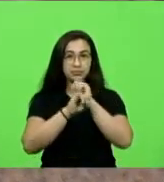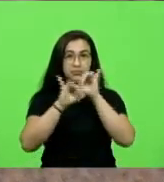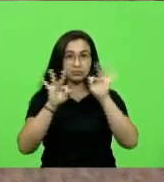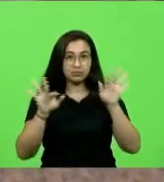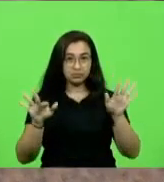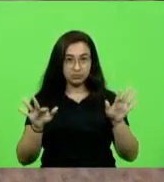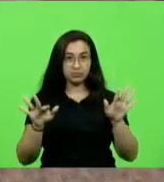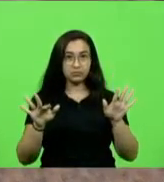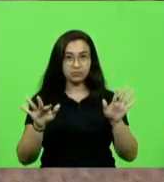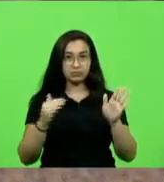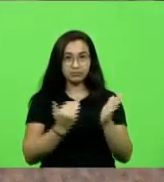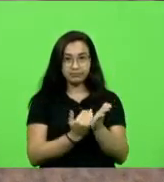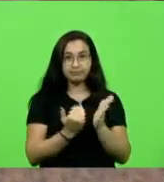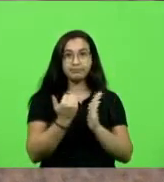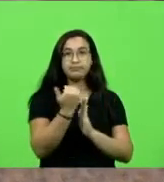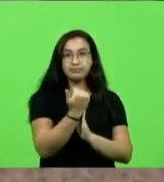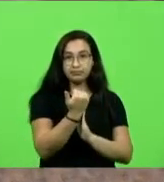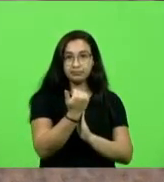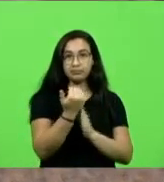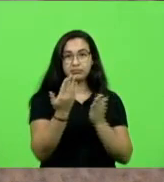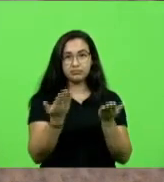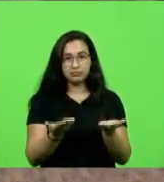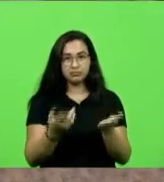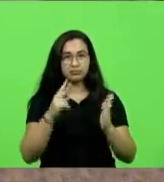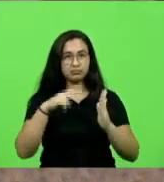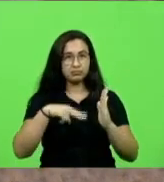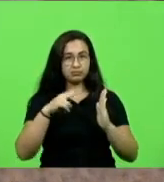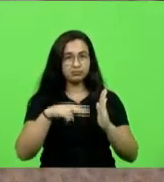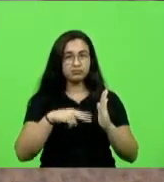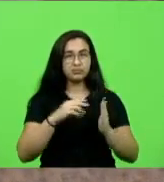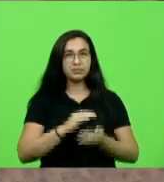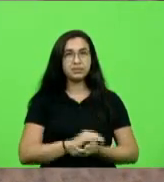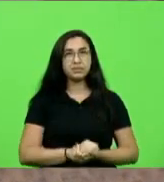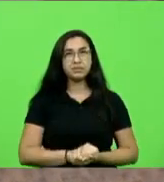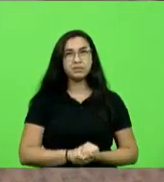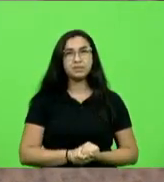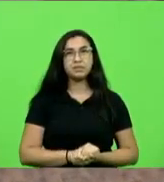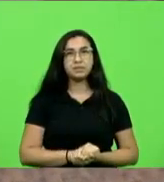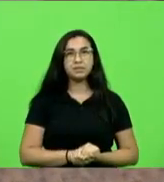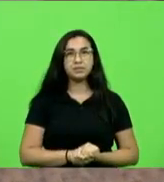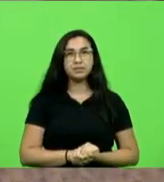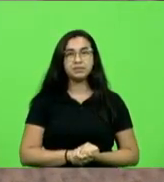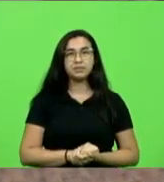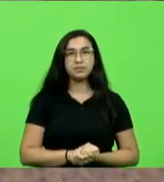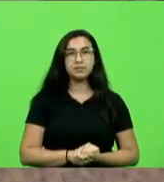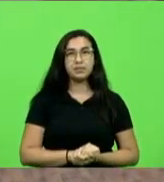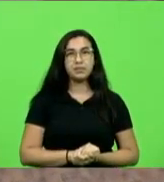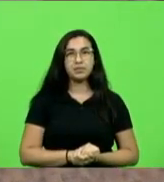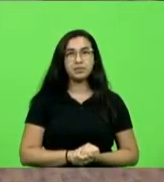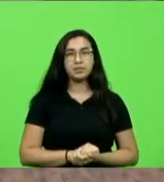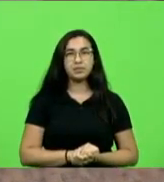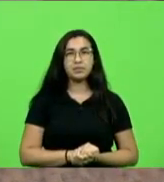o que acabou de falar o nosso presidente, deputado Mauro de Nadal.